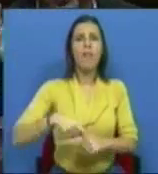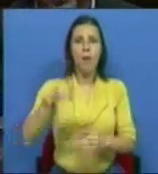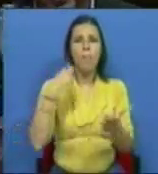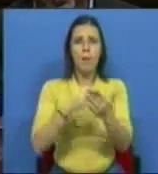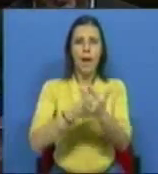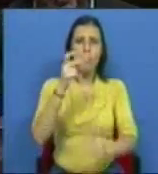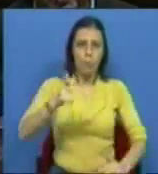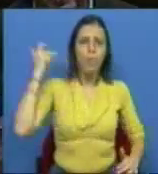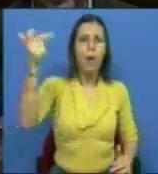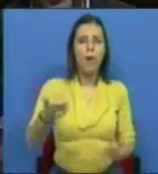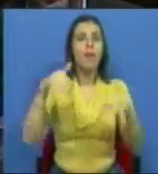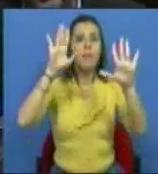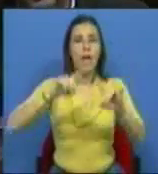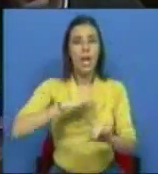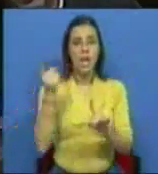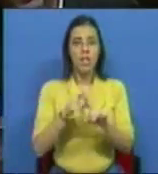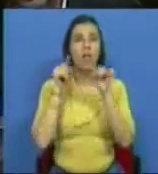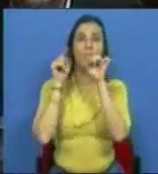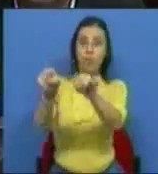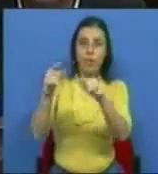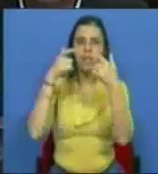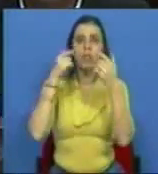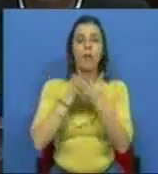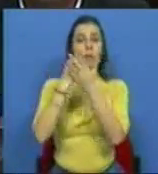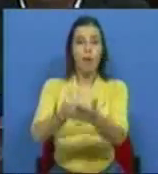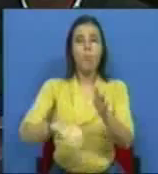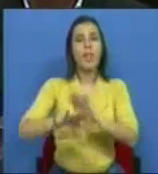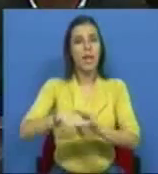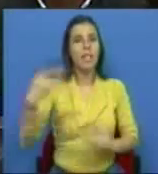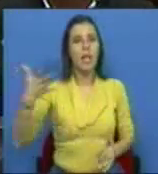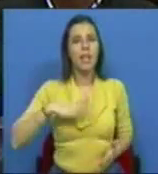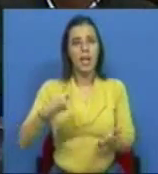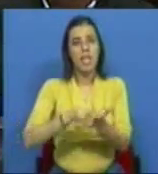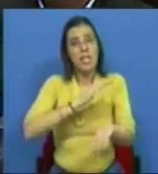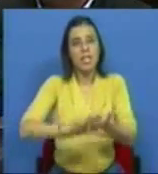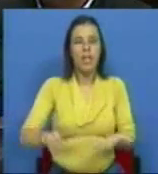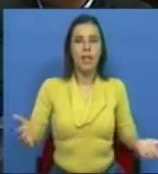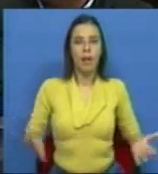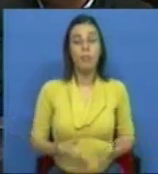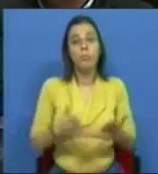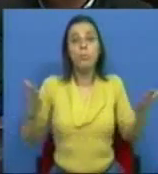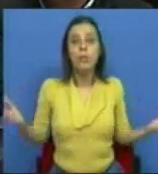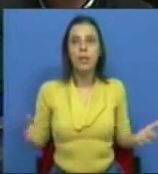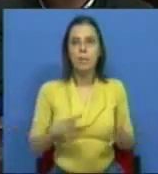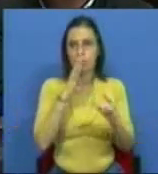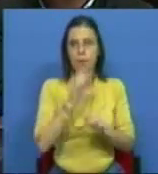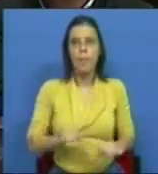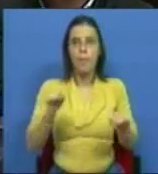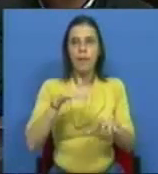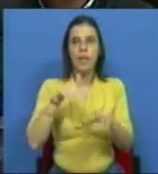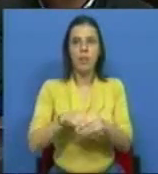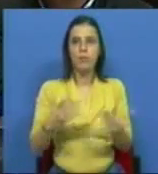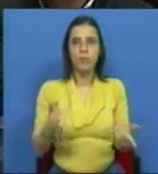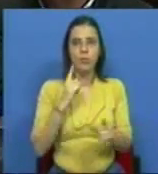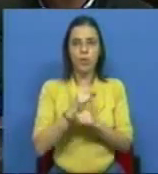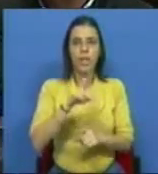pagar para o ano. Mas este ano são vocês, com o apoio da direita, que os querem isentar disso. E, portanto, ninguém votou